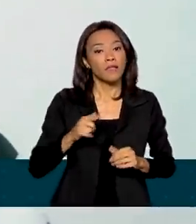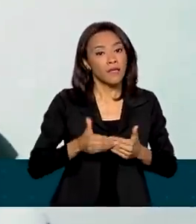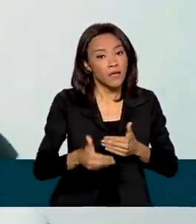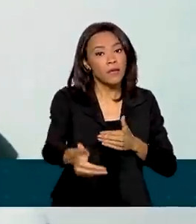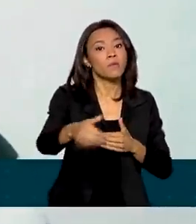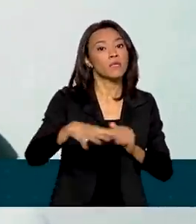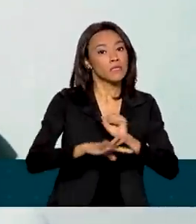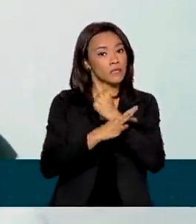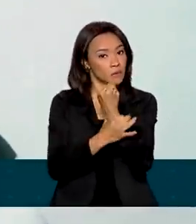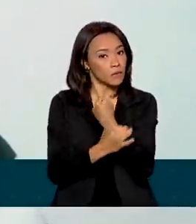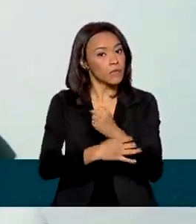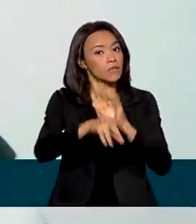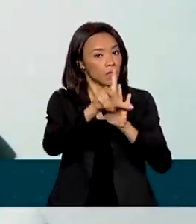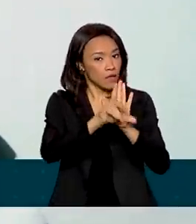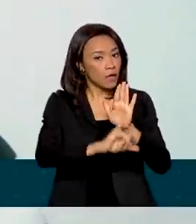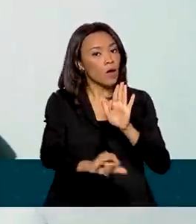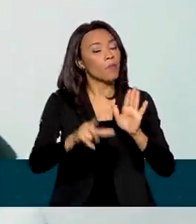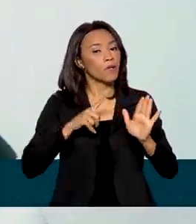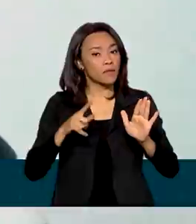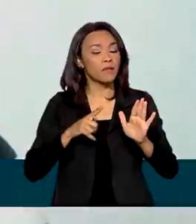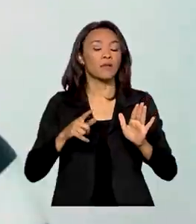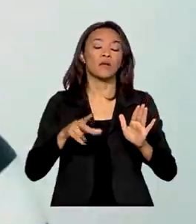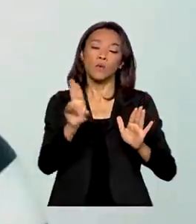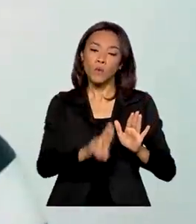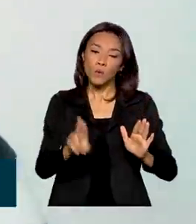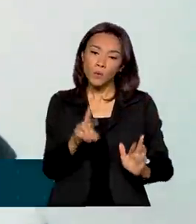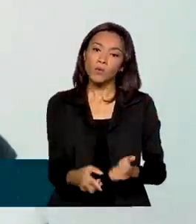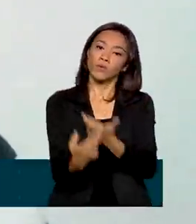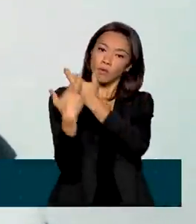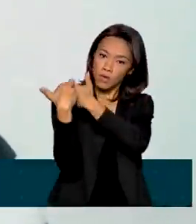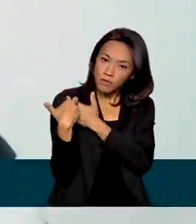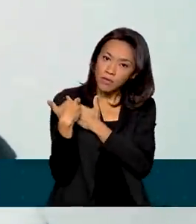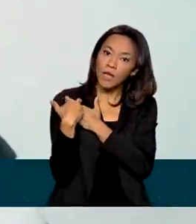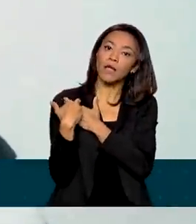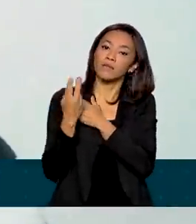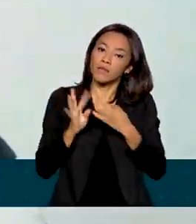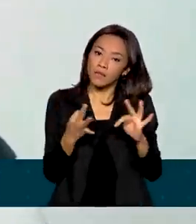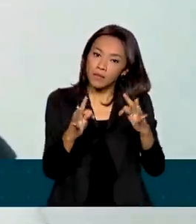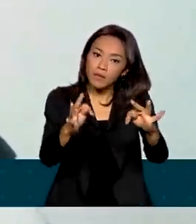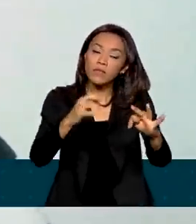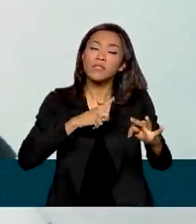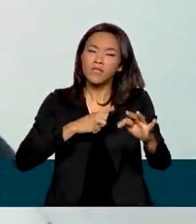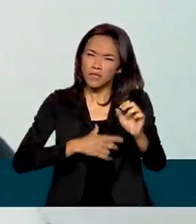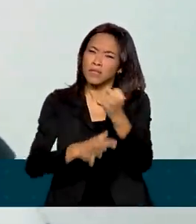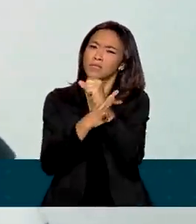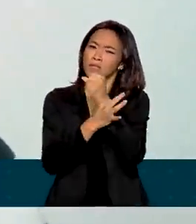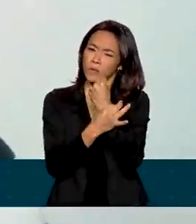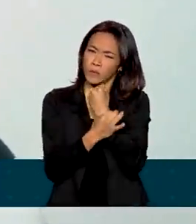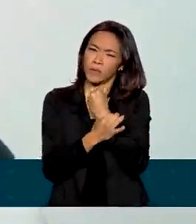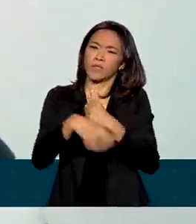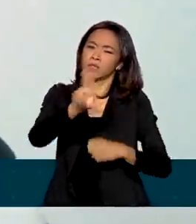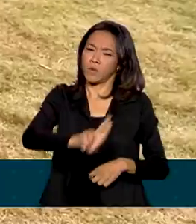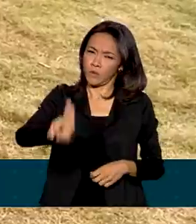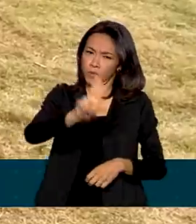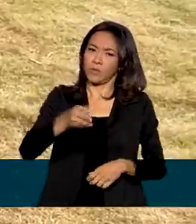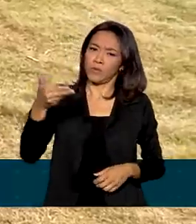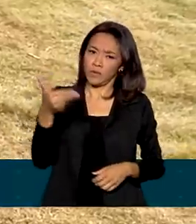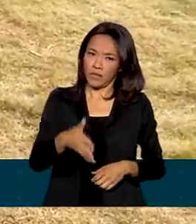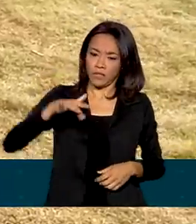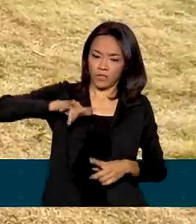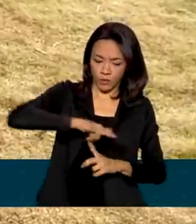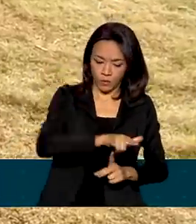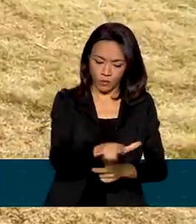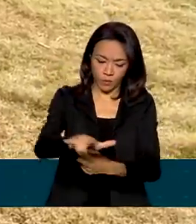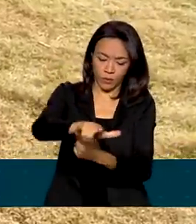possam atuar e com esse uso responsável da tecnologia, a gente espera que haja uma expansão segura da tecnologia no nosso país. Os